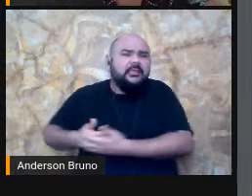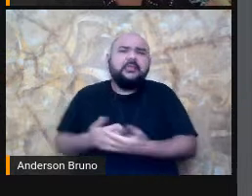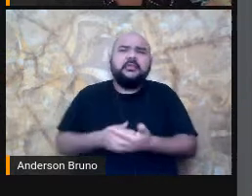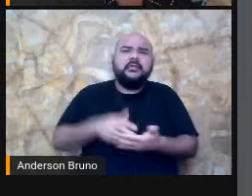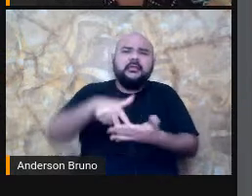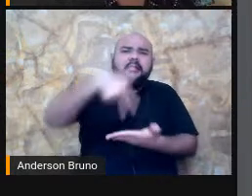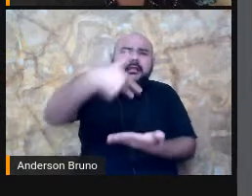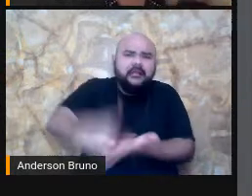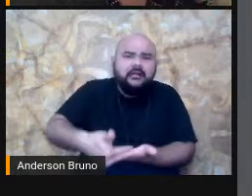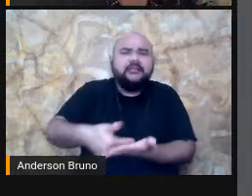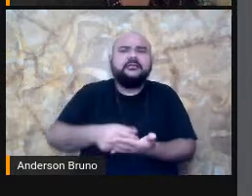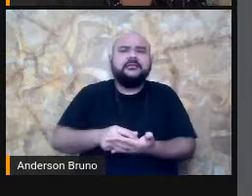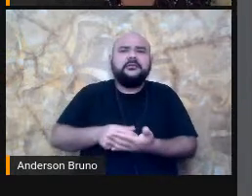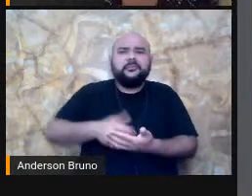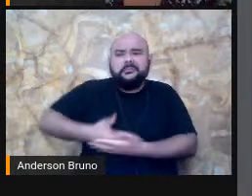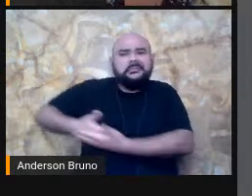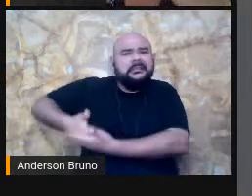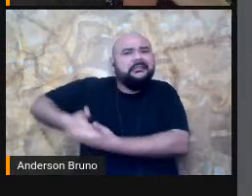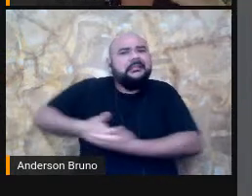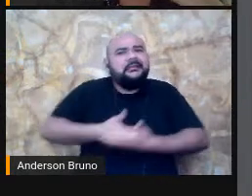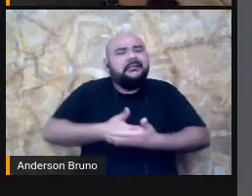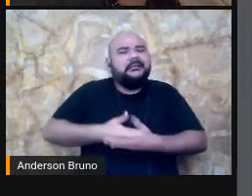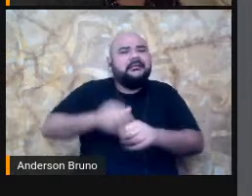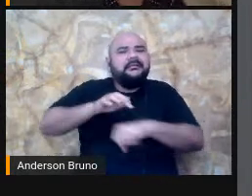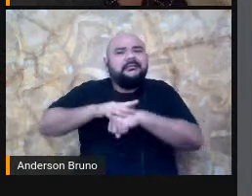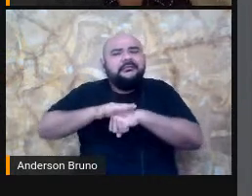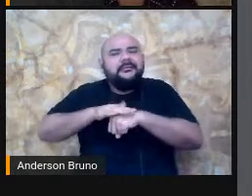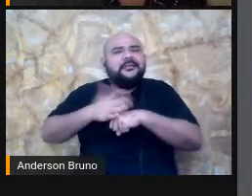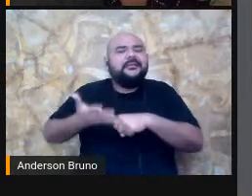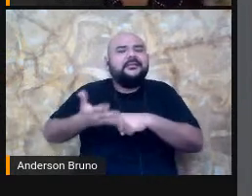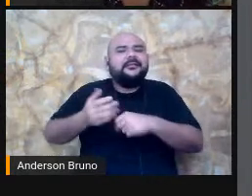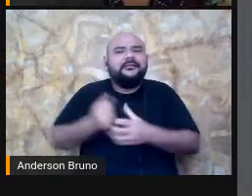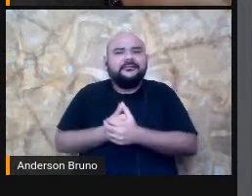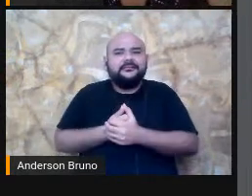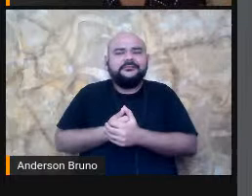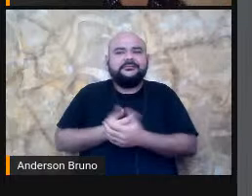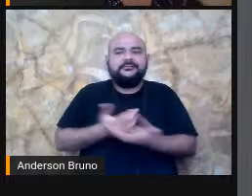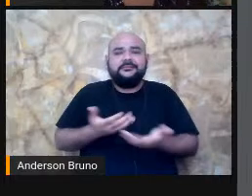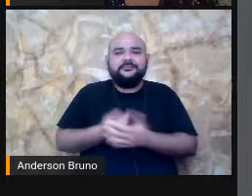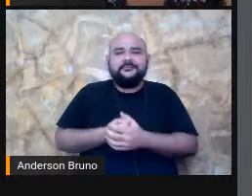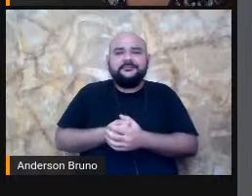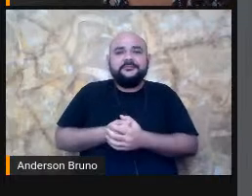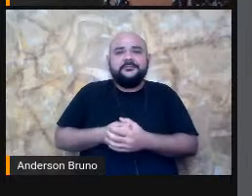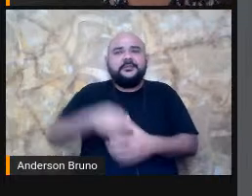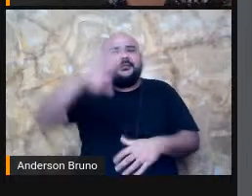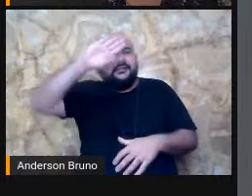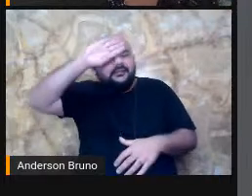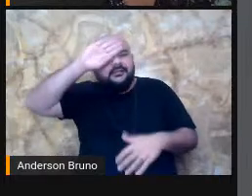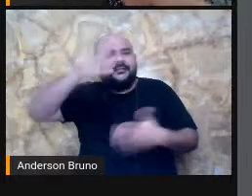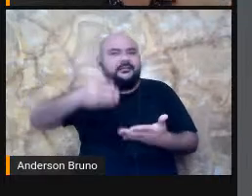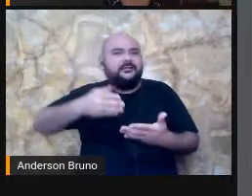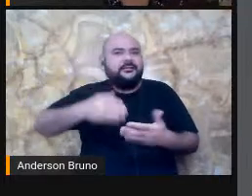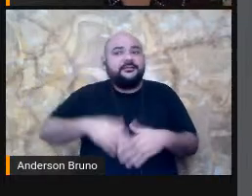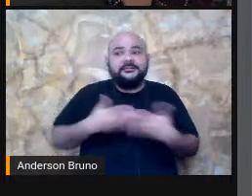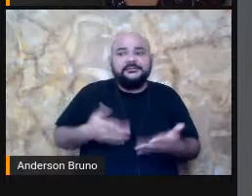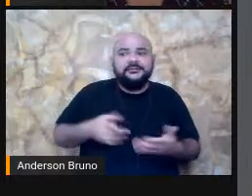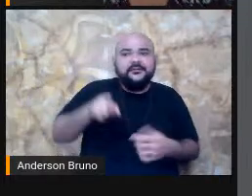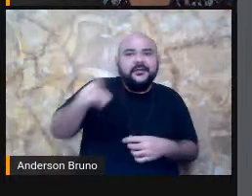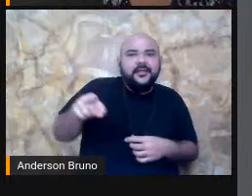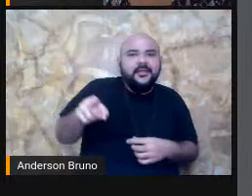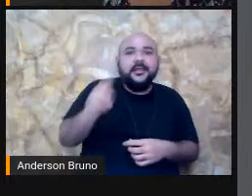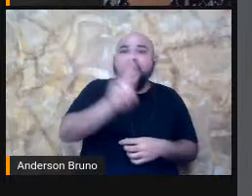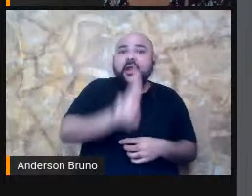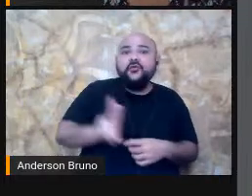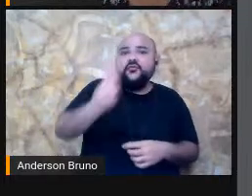Né Ela usa uma palavra Frase Ou frases De dois elementos Que simbolizam